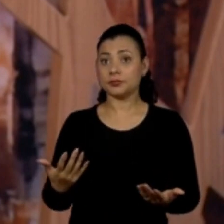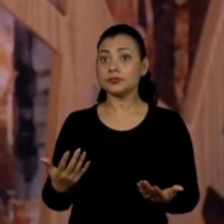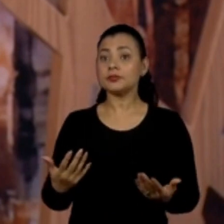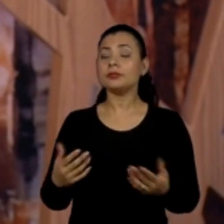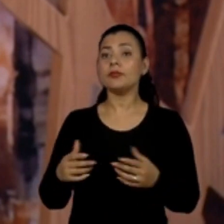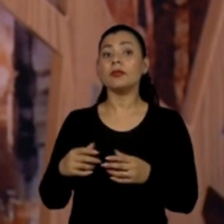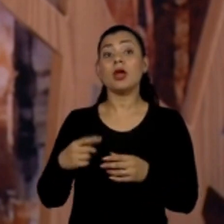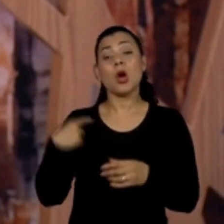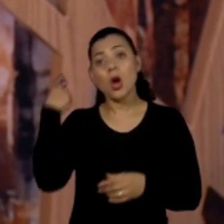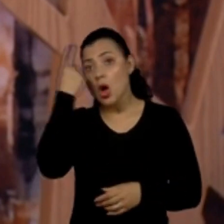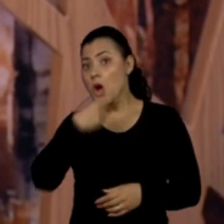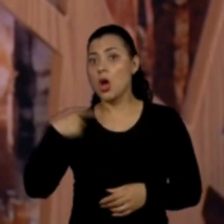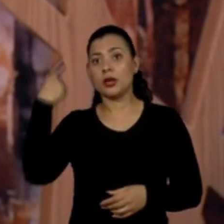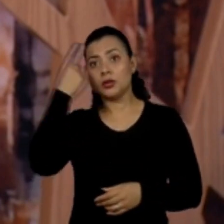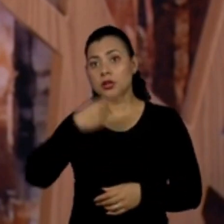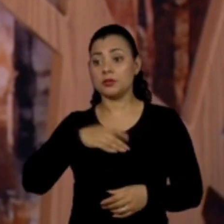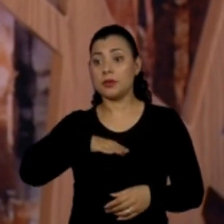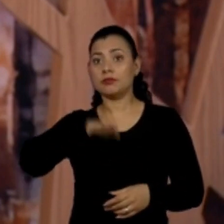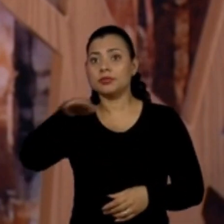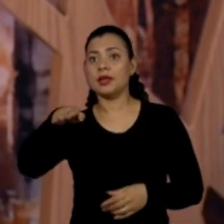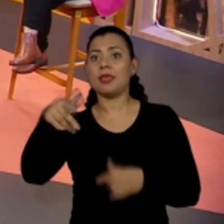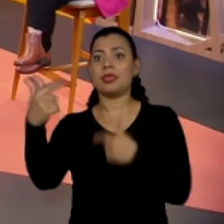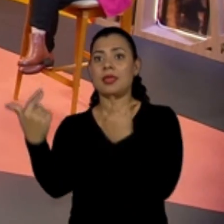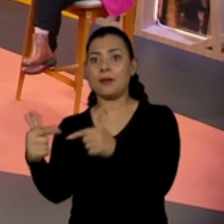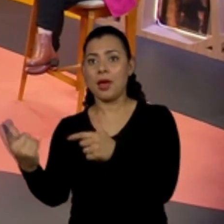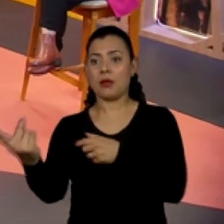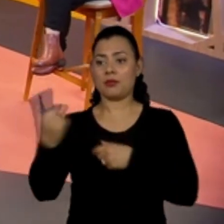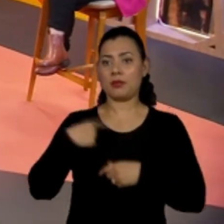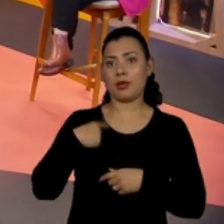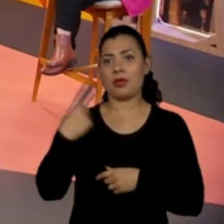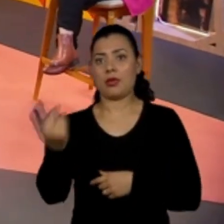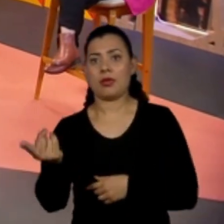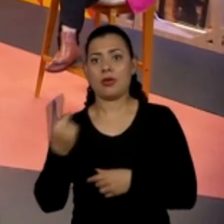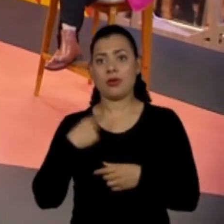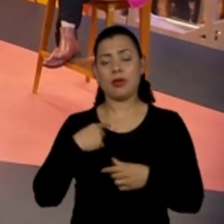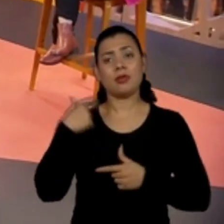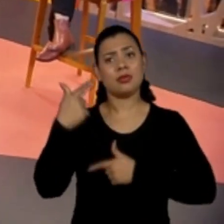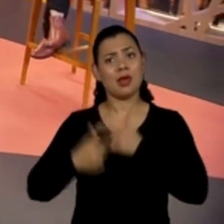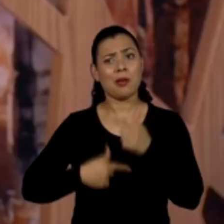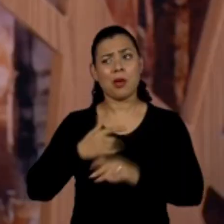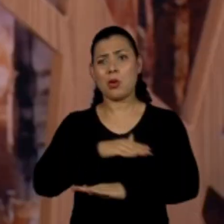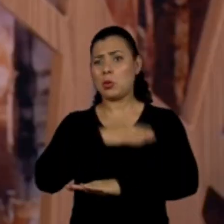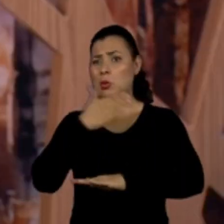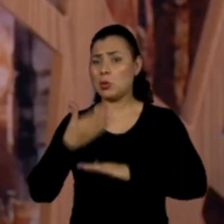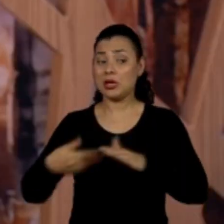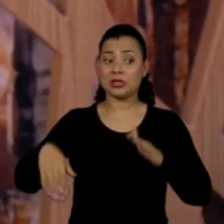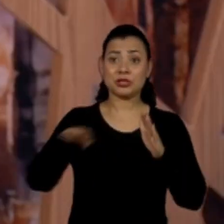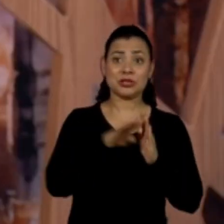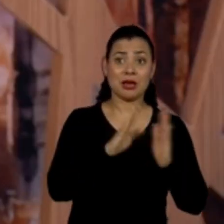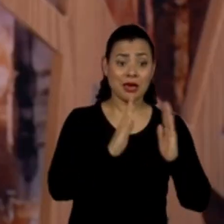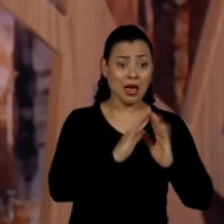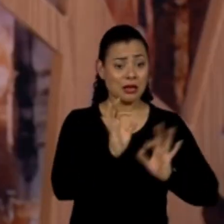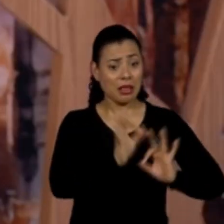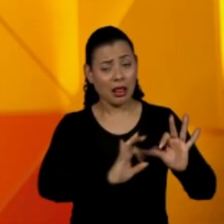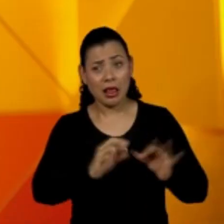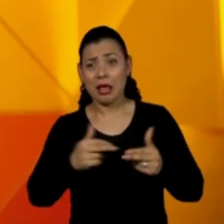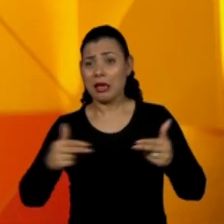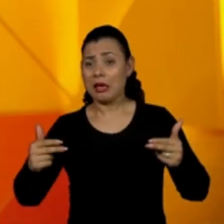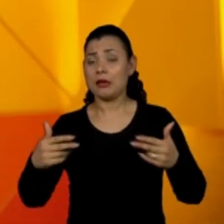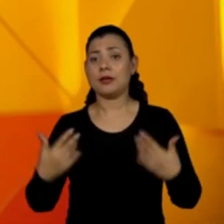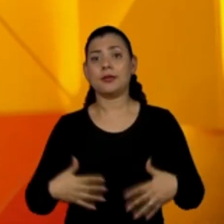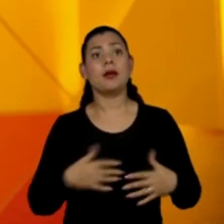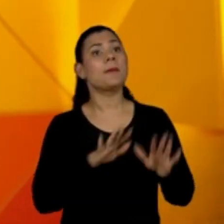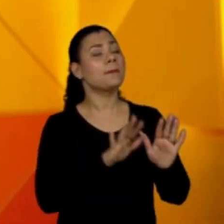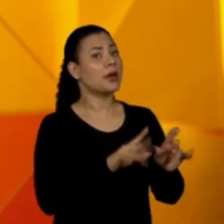muitas horas ali para chegar até o trabalho, rotina de trabalho extensiva, depois chega em casa e tal. Mas mesmo